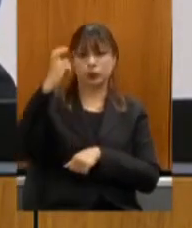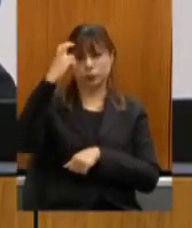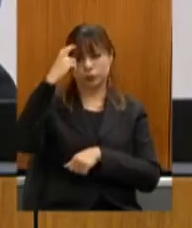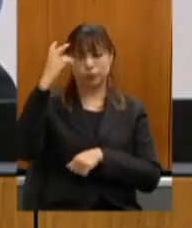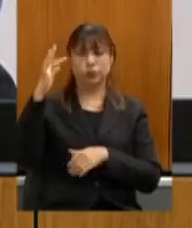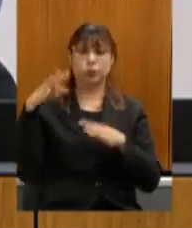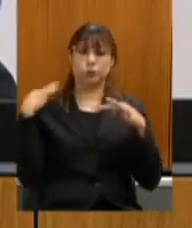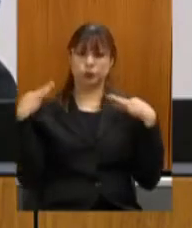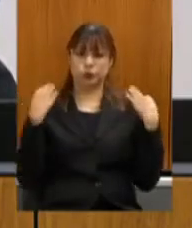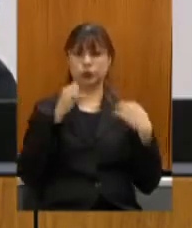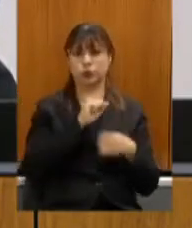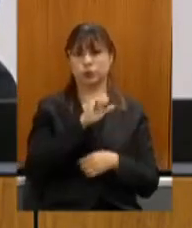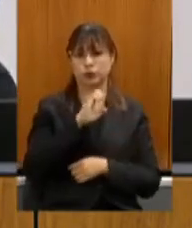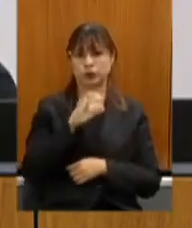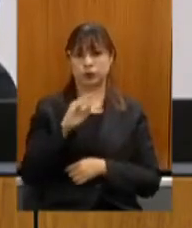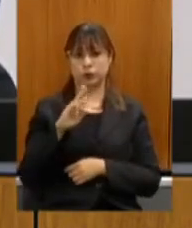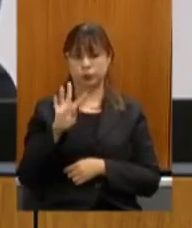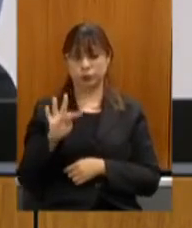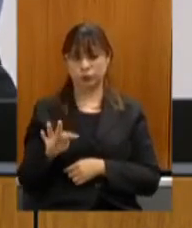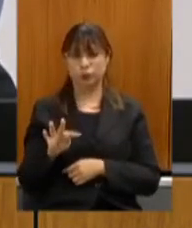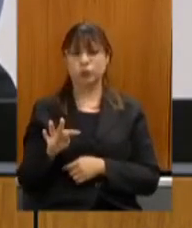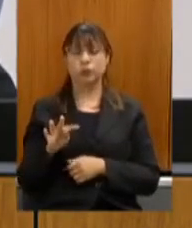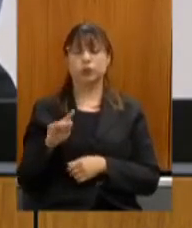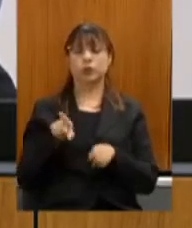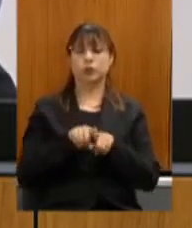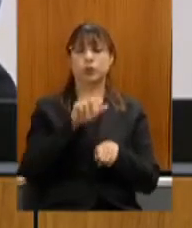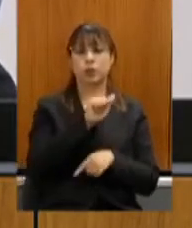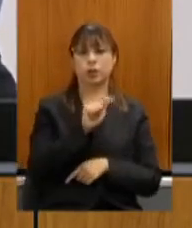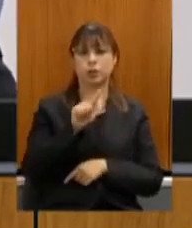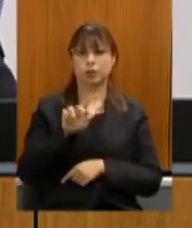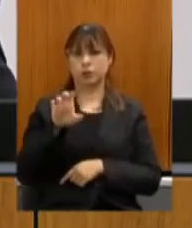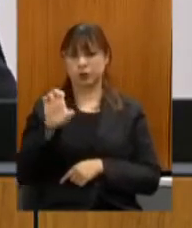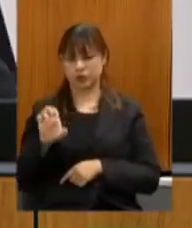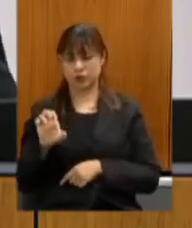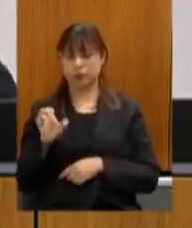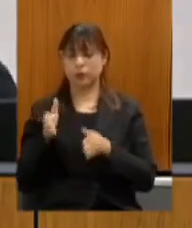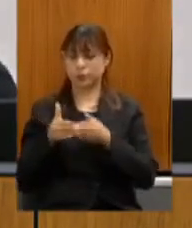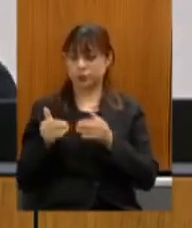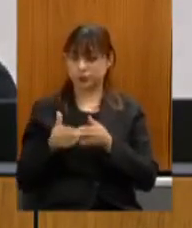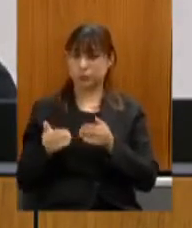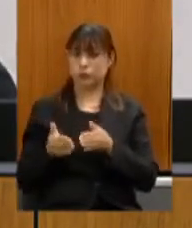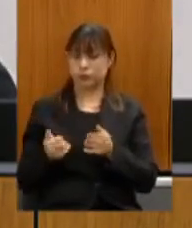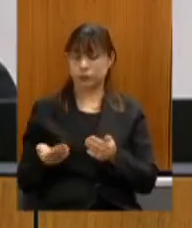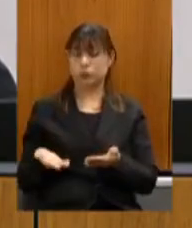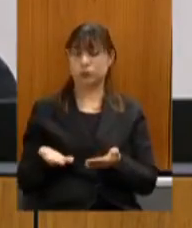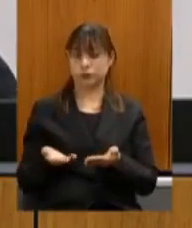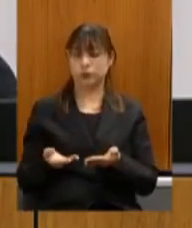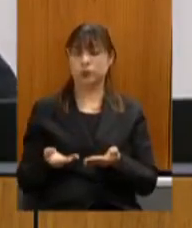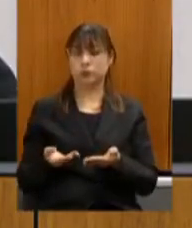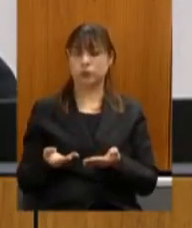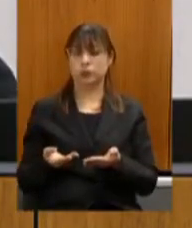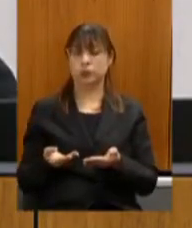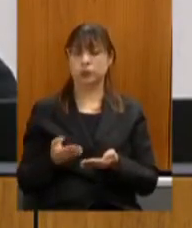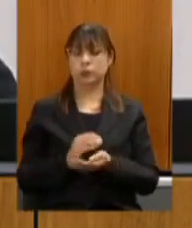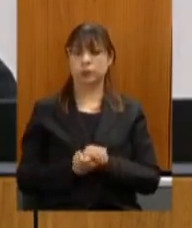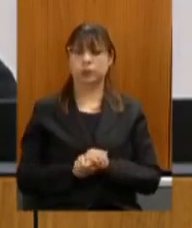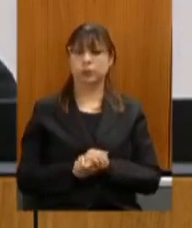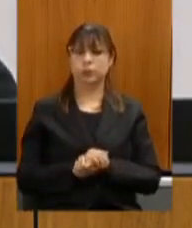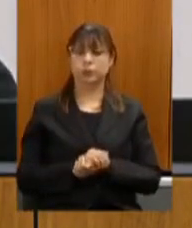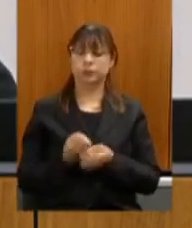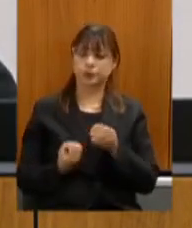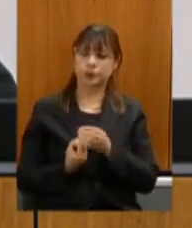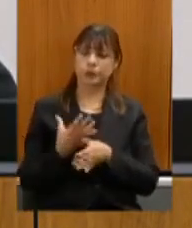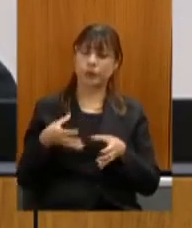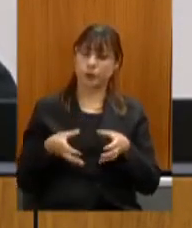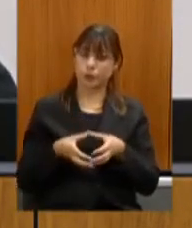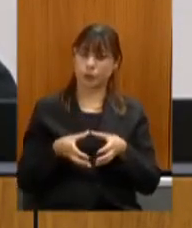turismo secúdio e advocacia geral do estado a ge pedir de providência para que instituam grupo de